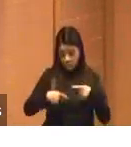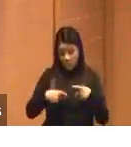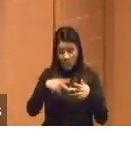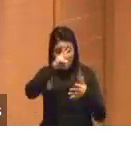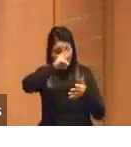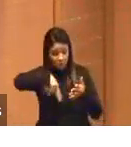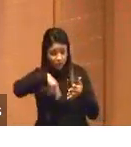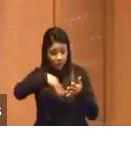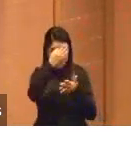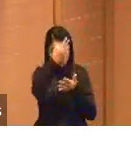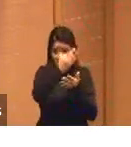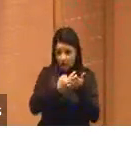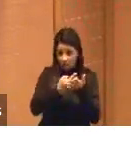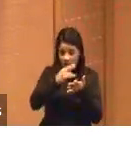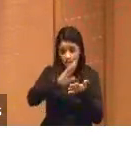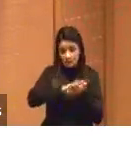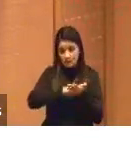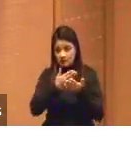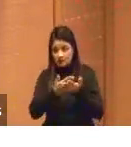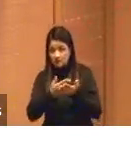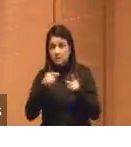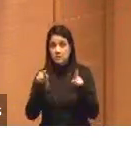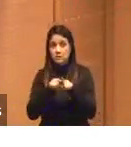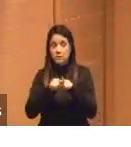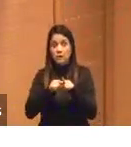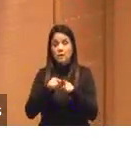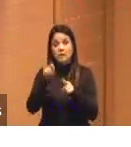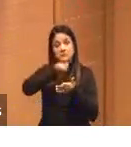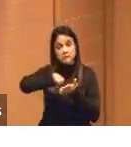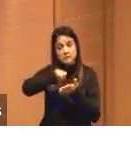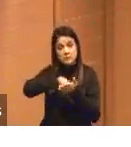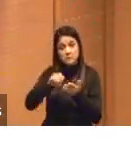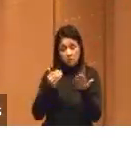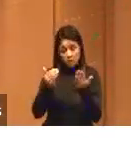agora a escrita está sendo comparável com do ser humano.